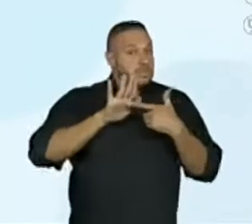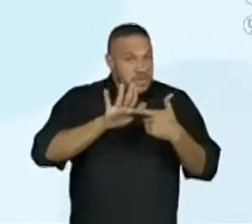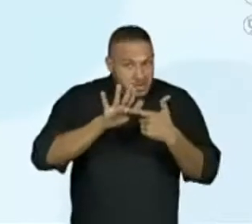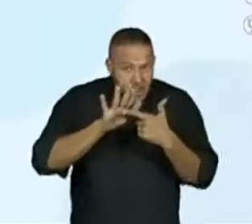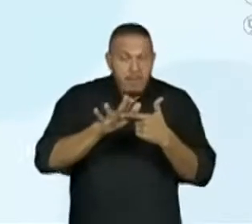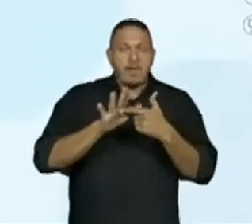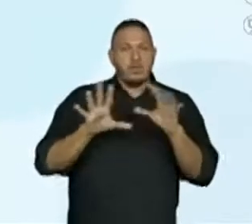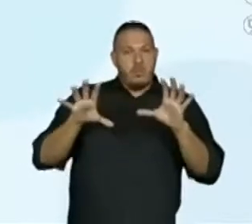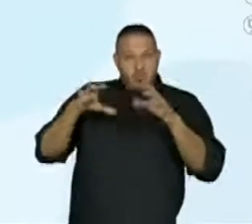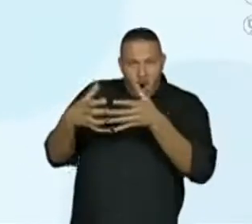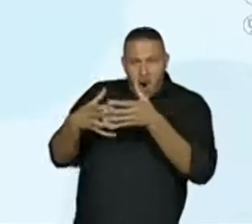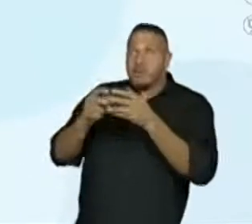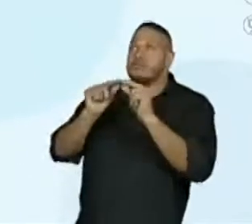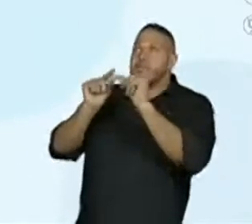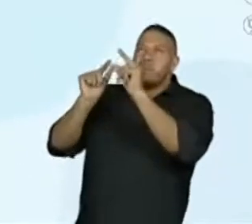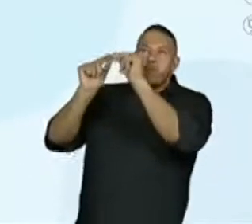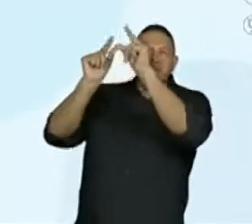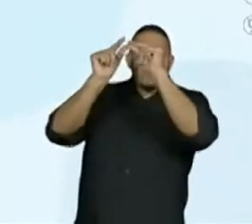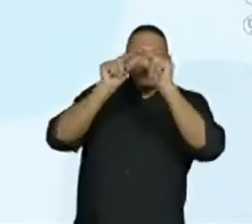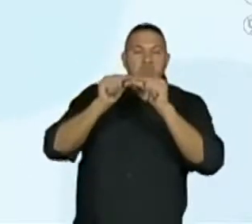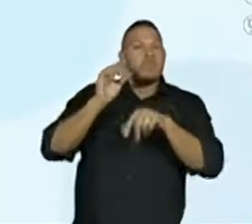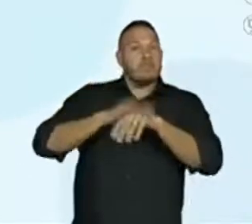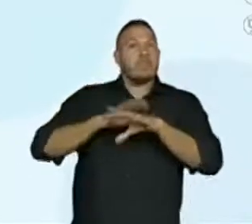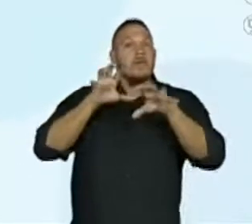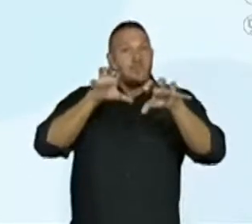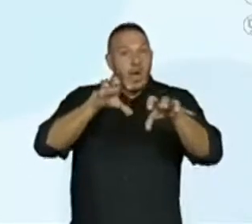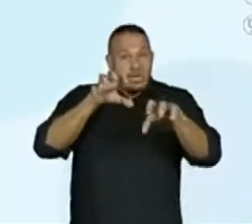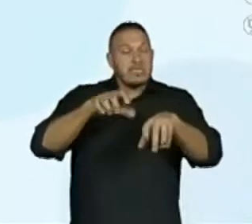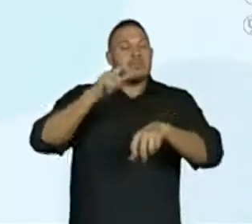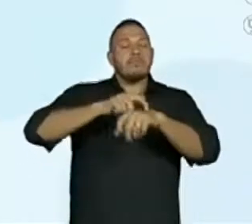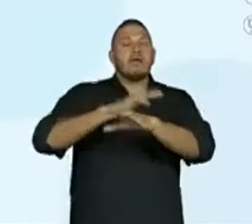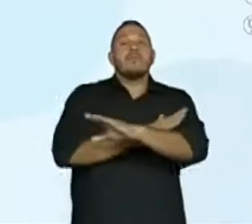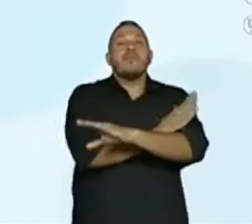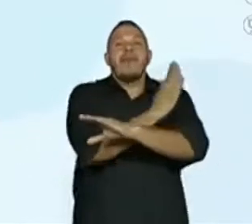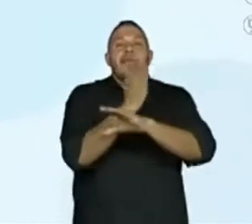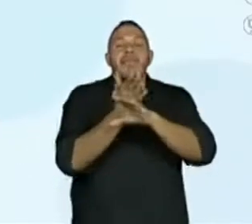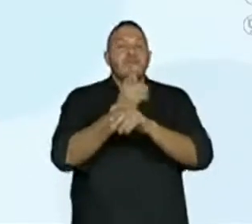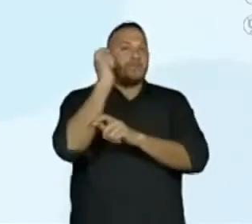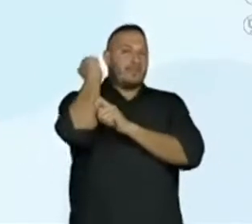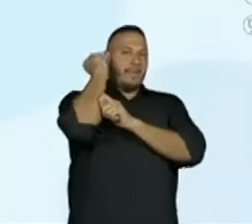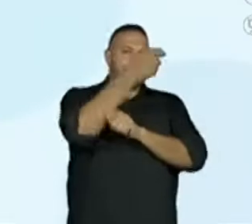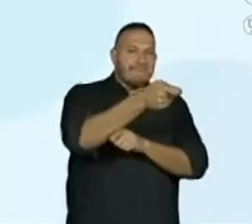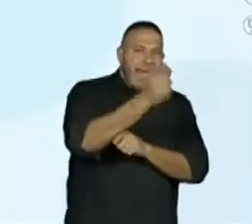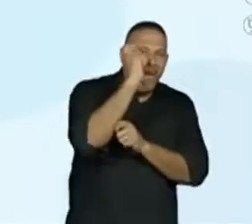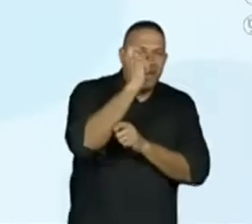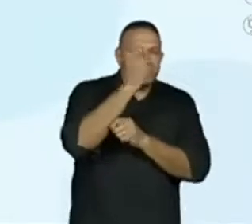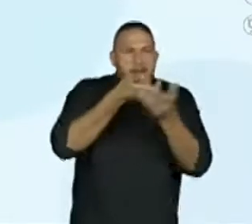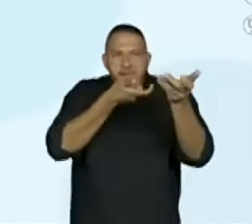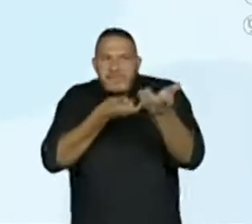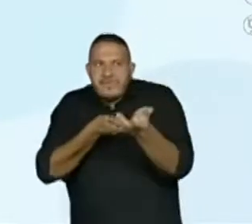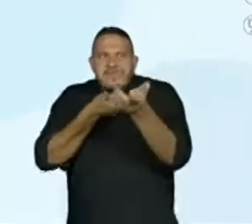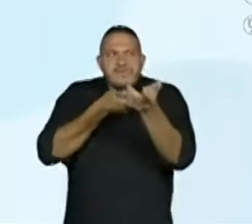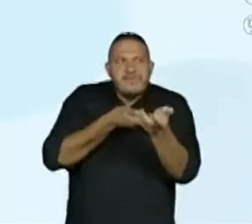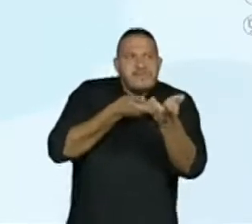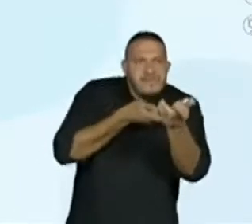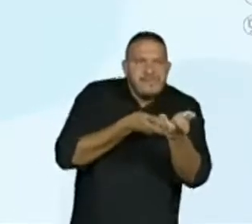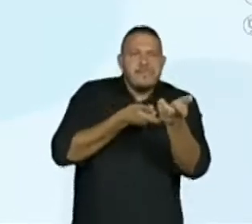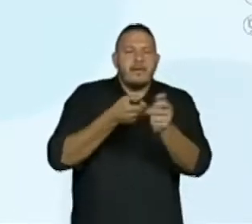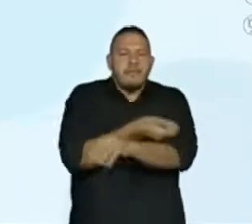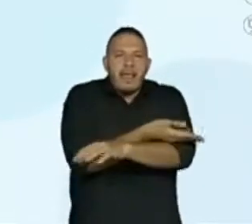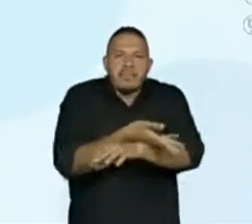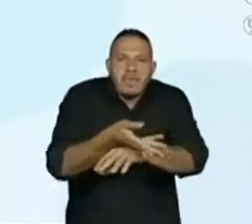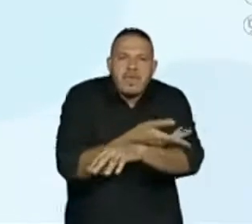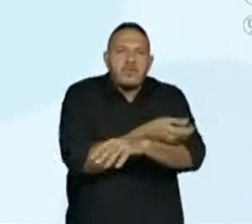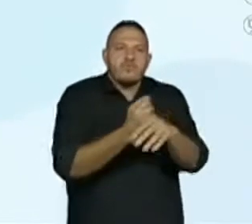constelações influenciam no período da pesca, caça, plantio e colheita.